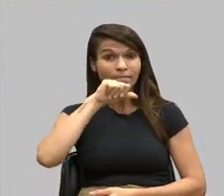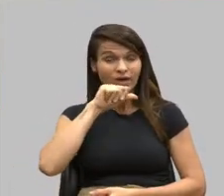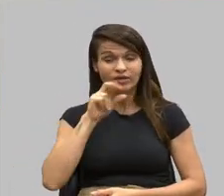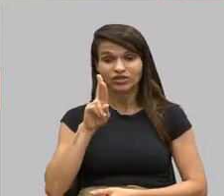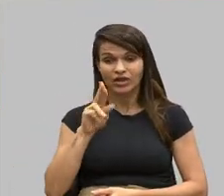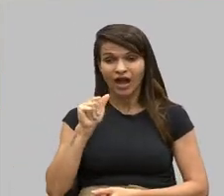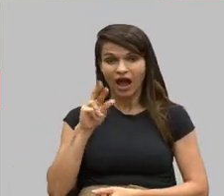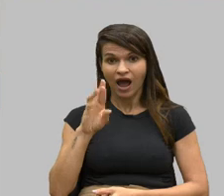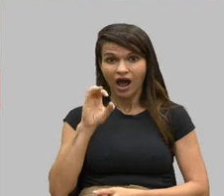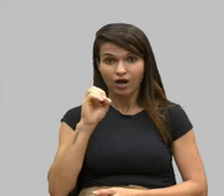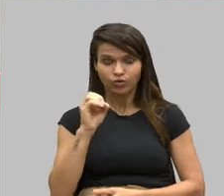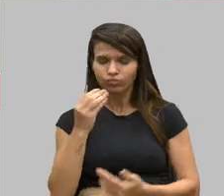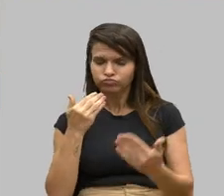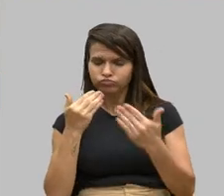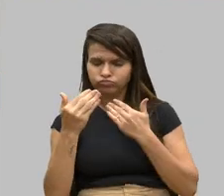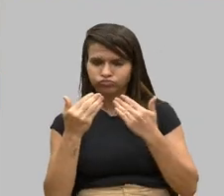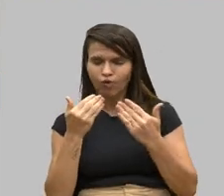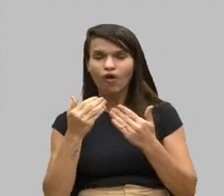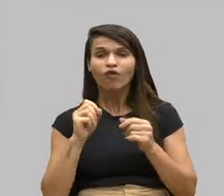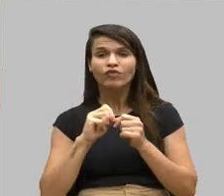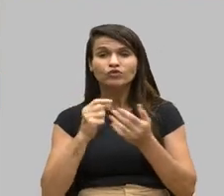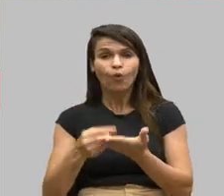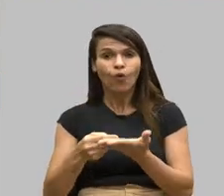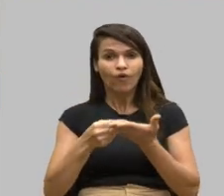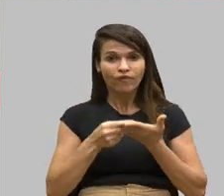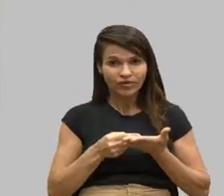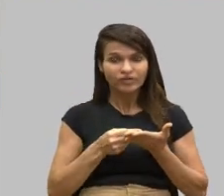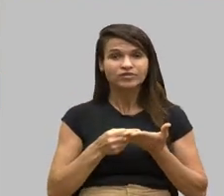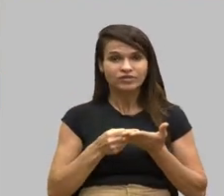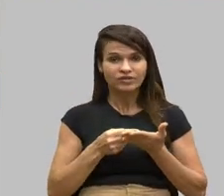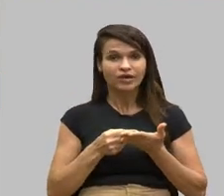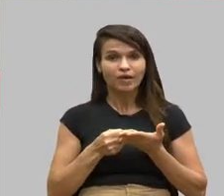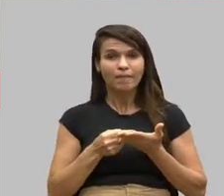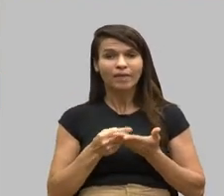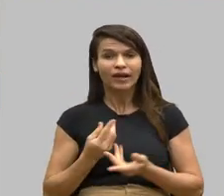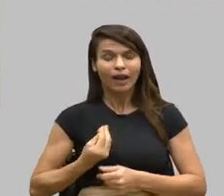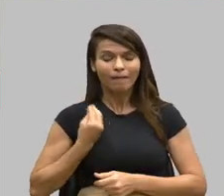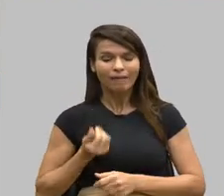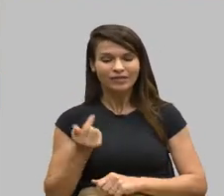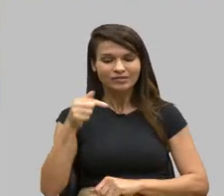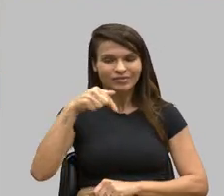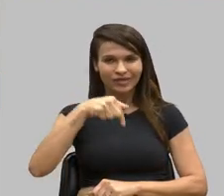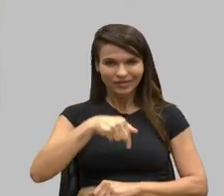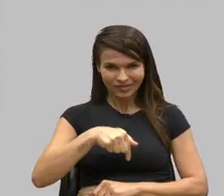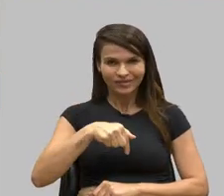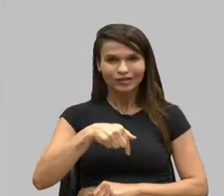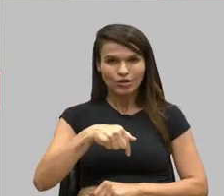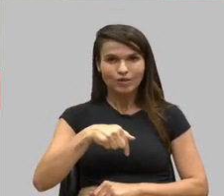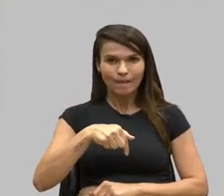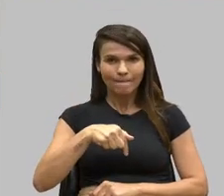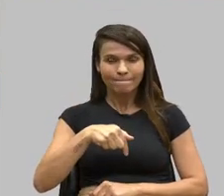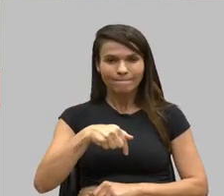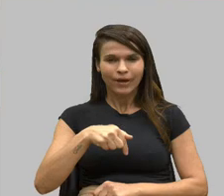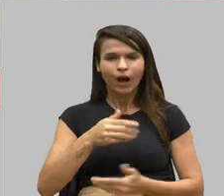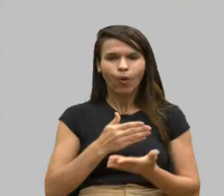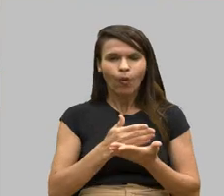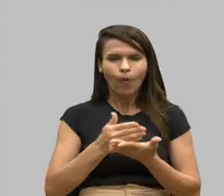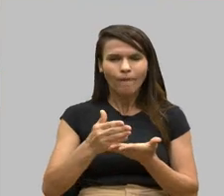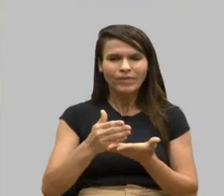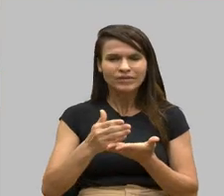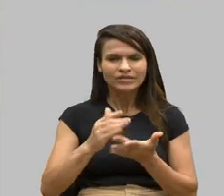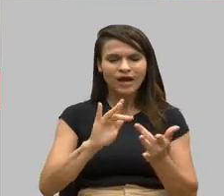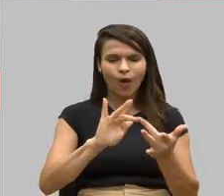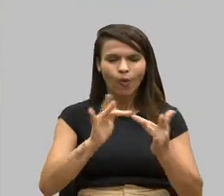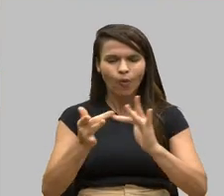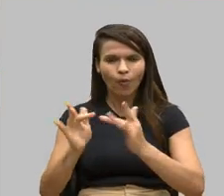conversando com elas, fiz o convite para que elas viessem aqui para começar um intercâmbio do que